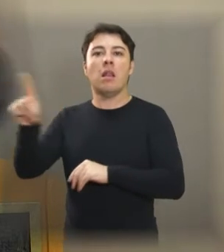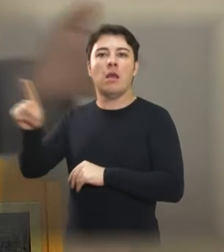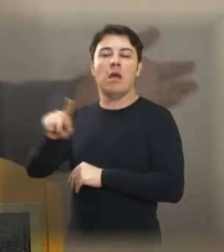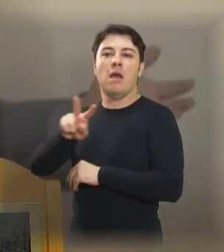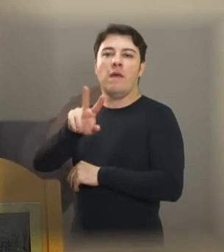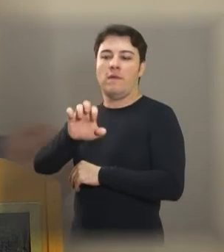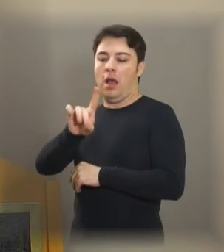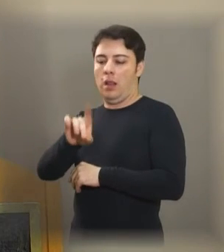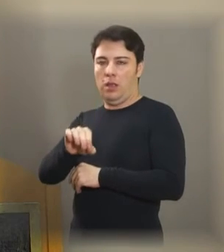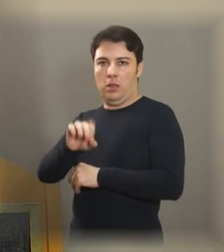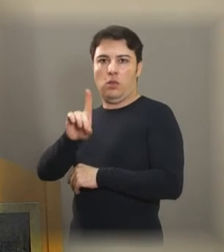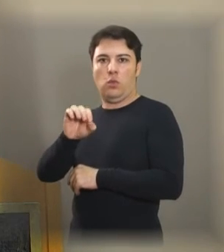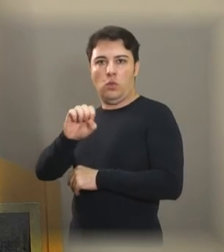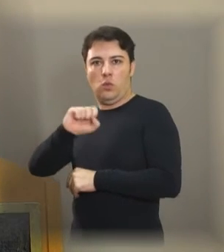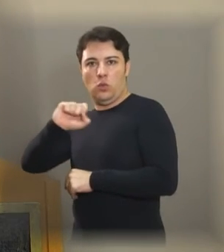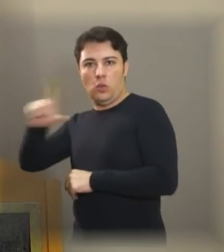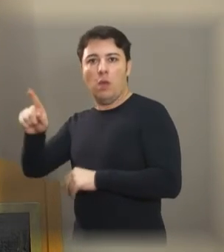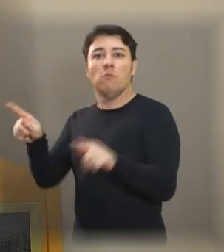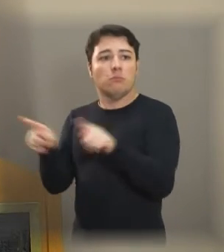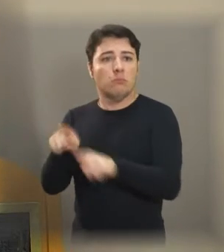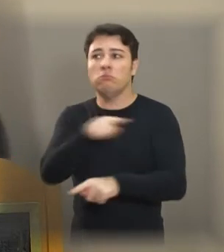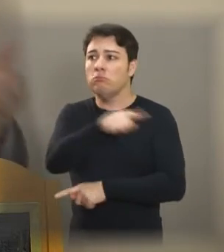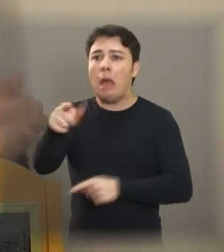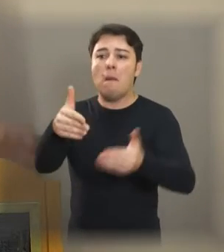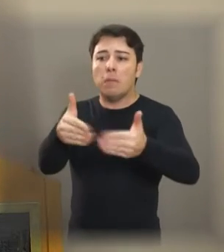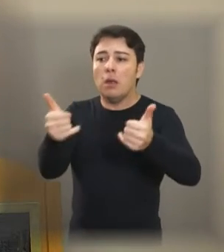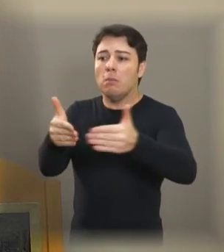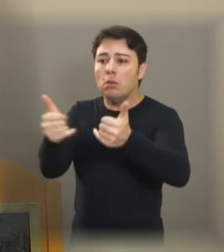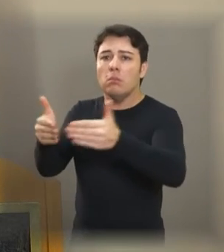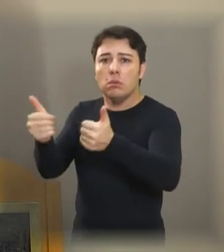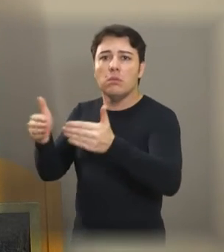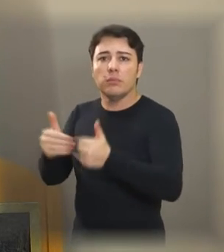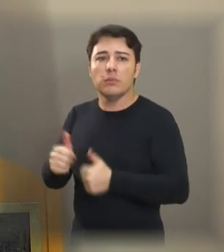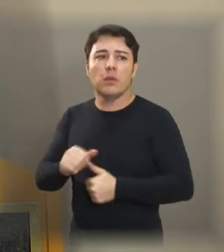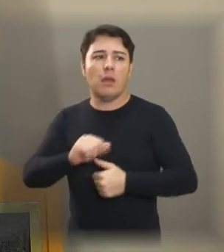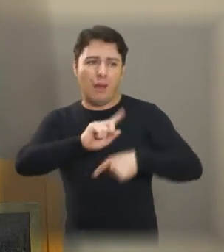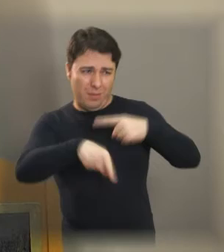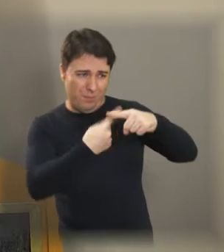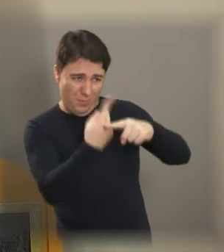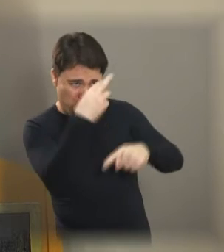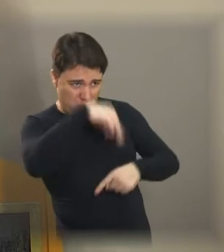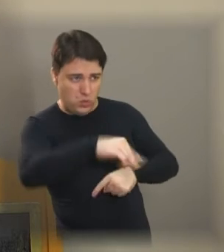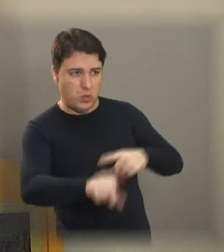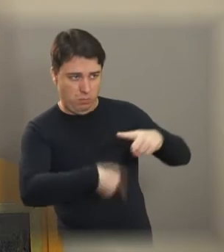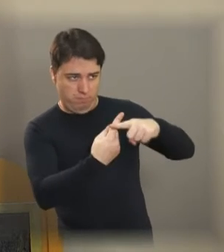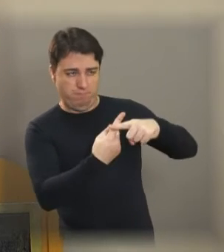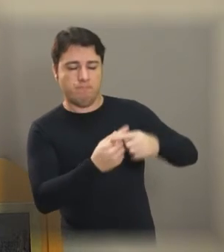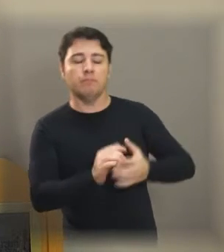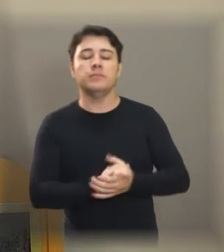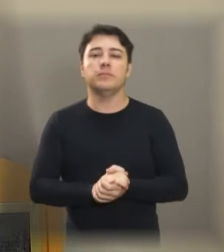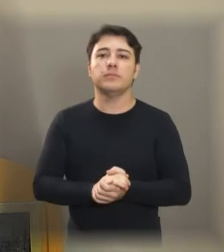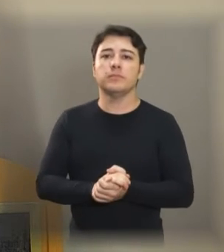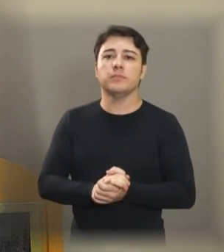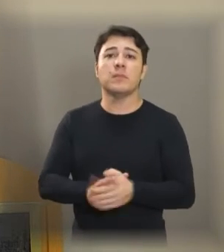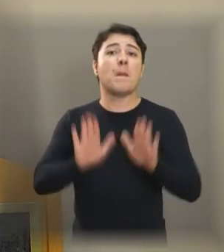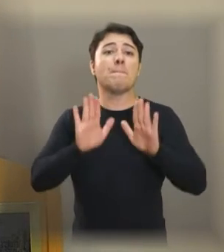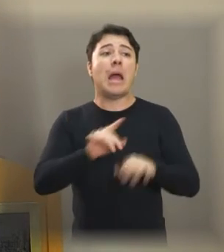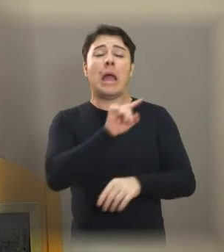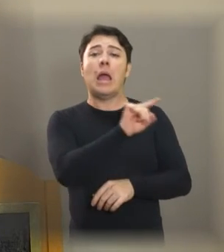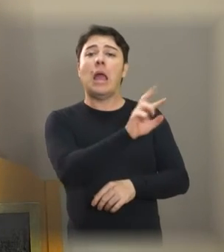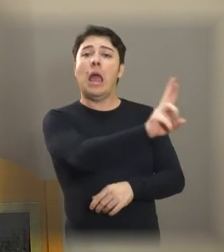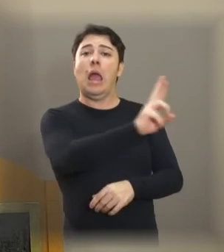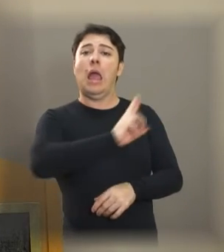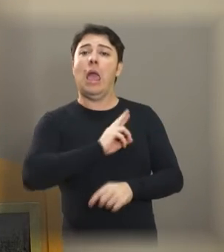como vossas excelências também fizeram. Mas fica para atender... Mais um minuto, presidente. Mais um